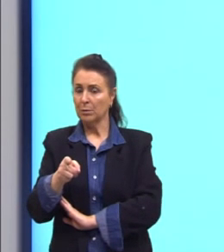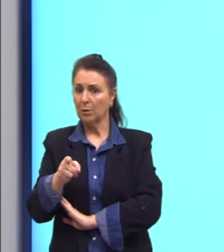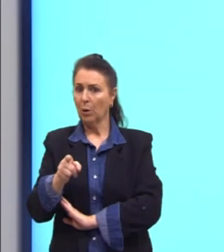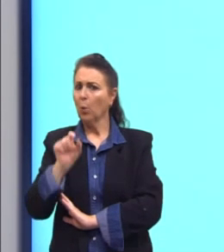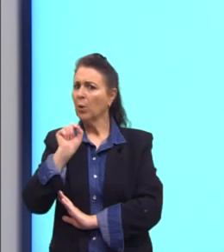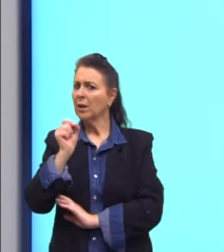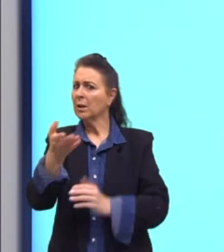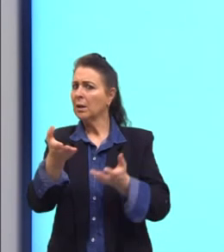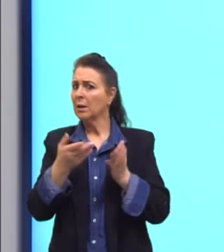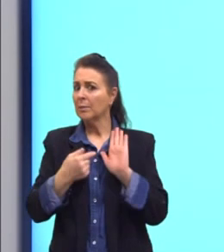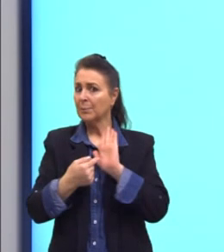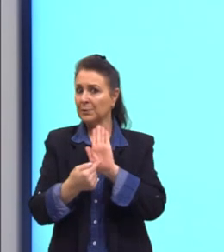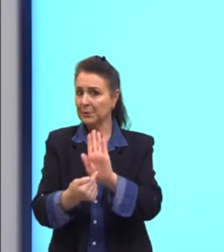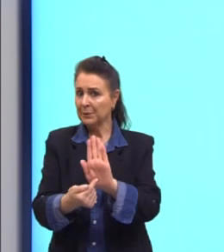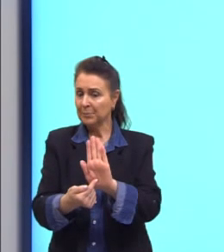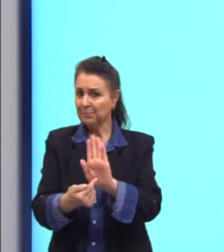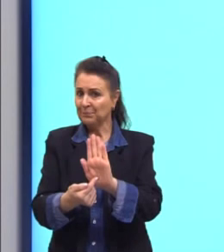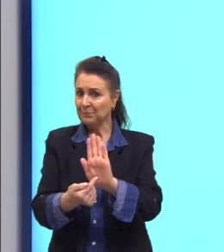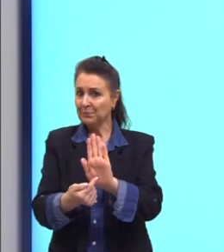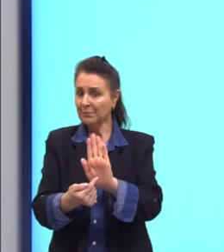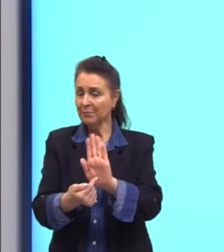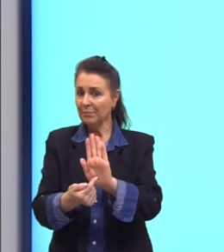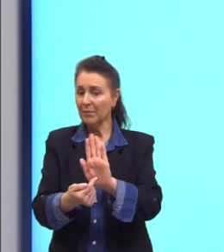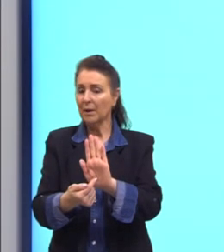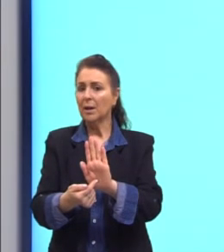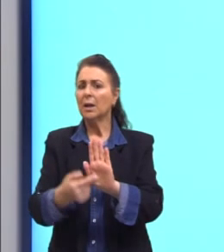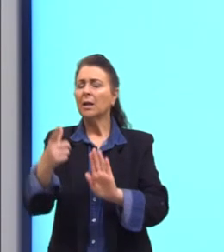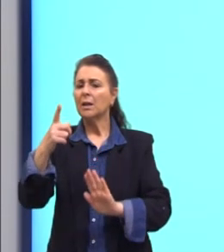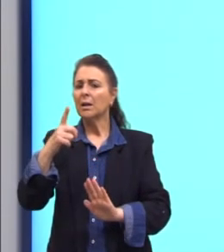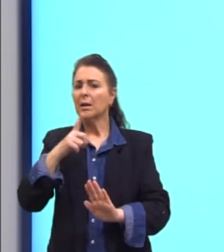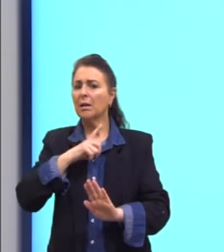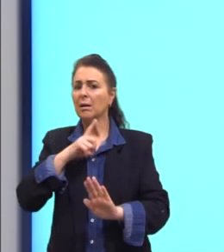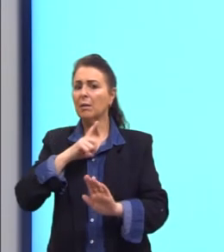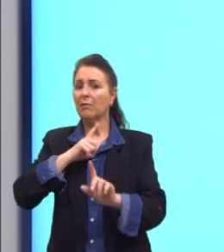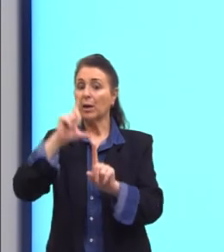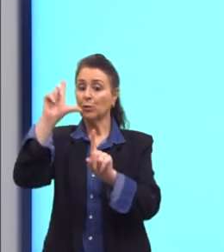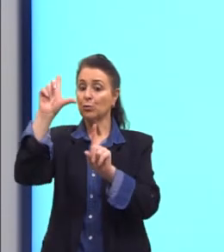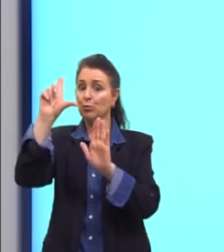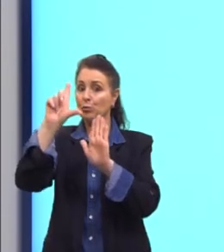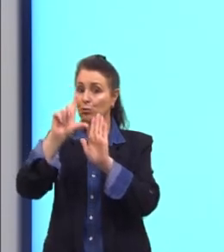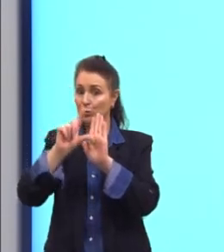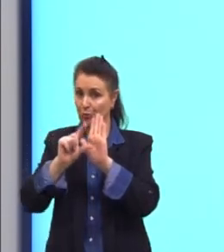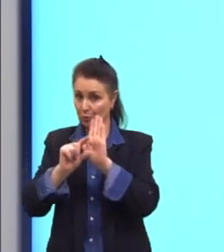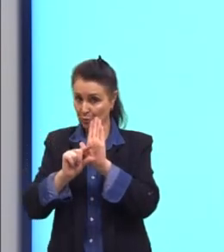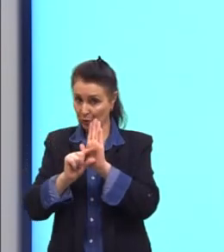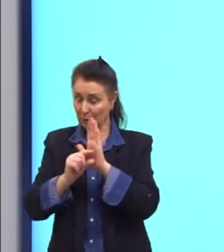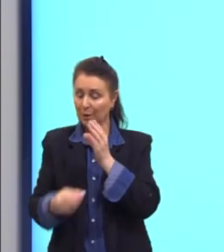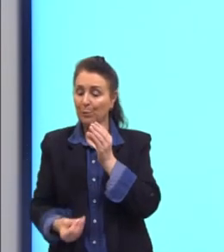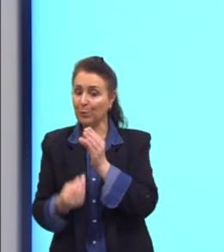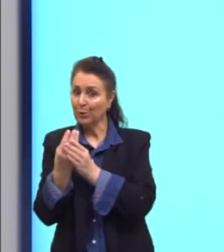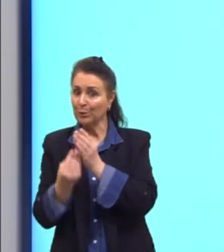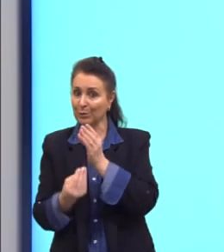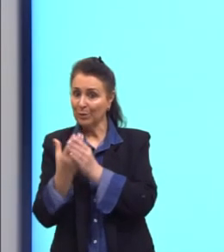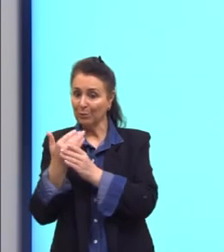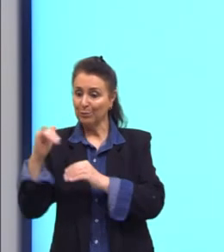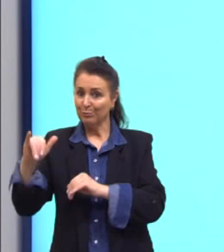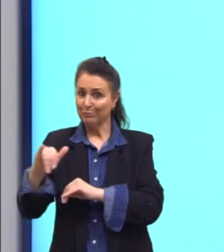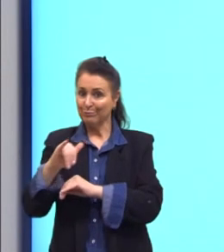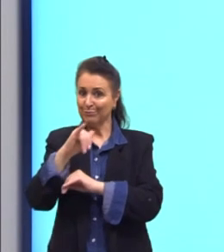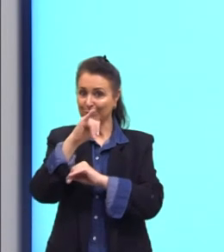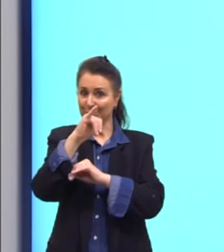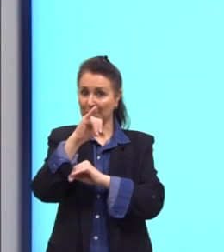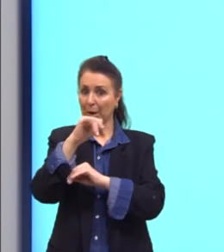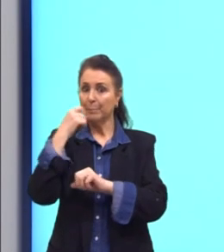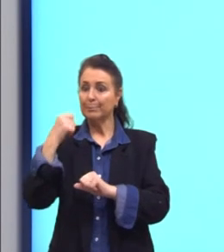mostrar? Ele está querendo me mostrar que haverá uma baixa na produção. Então, eles têm que